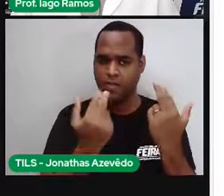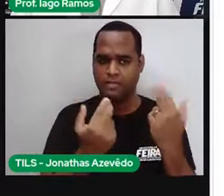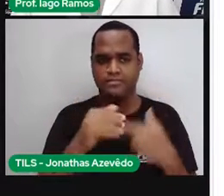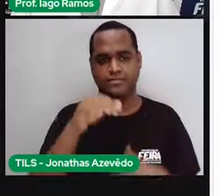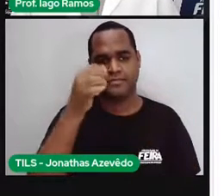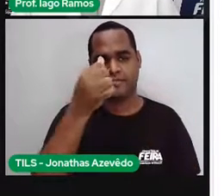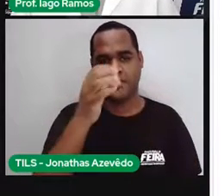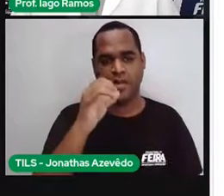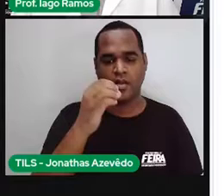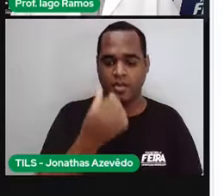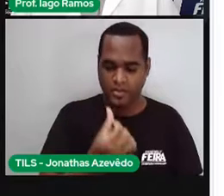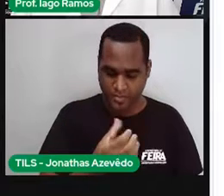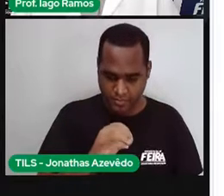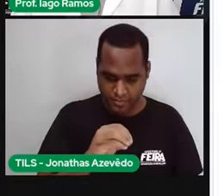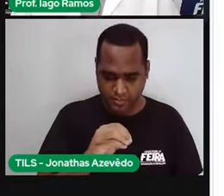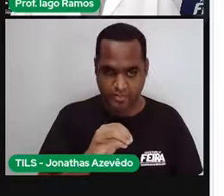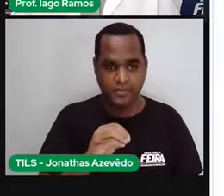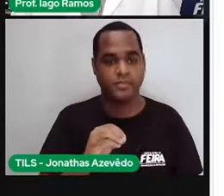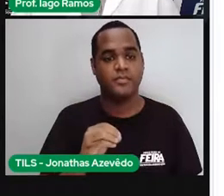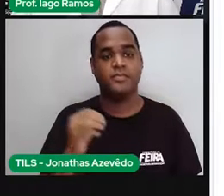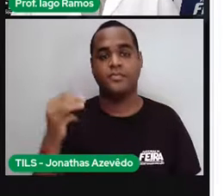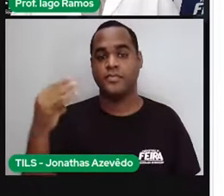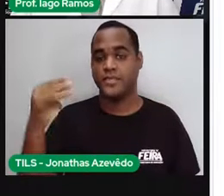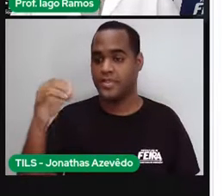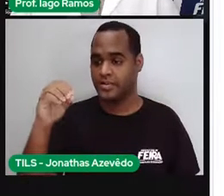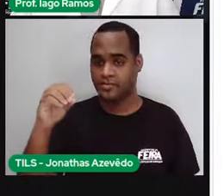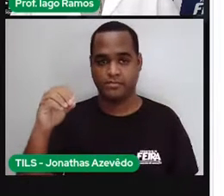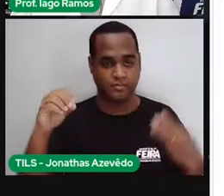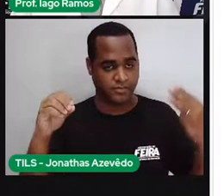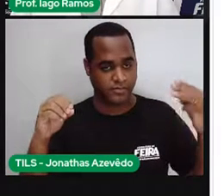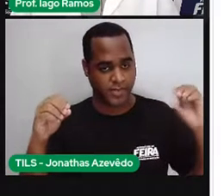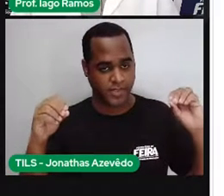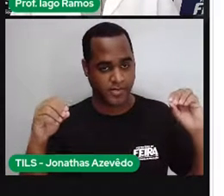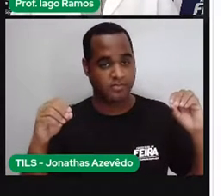e 30 metros de largura.